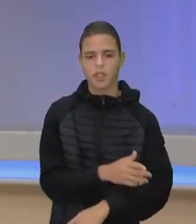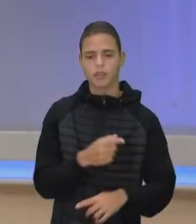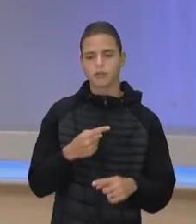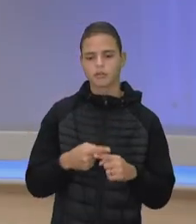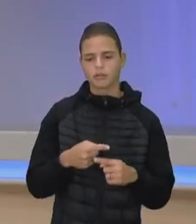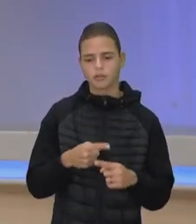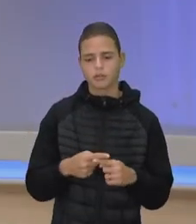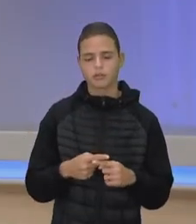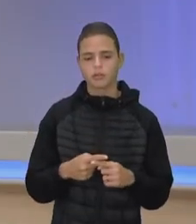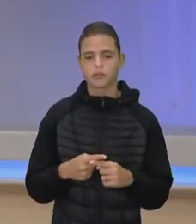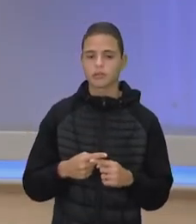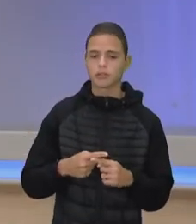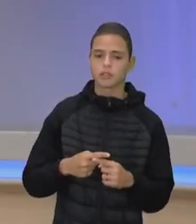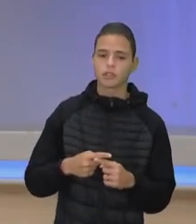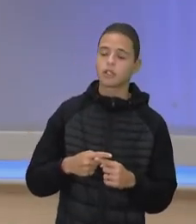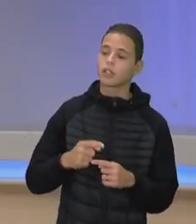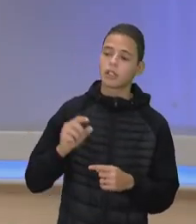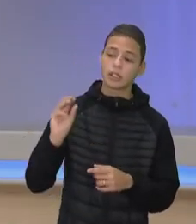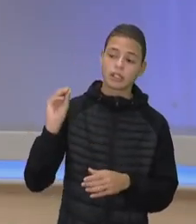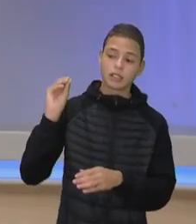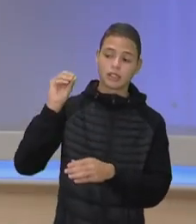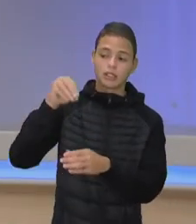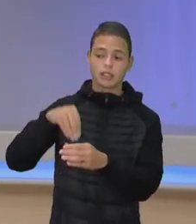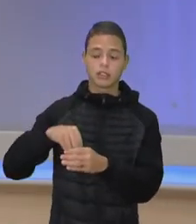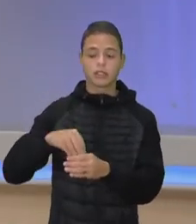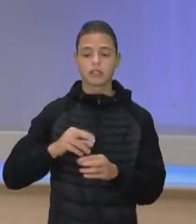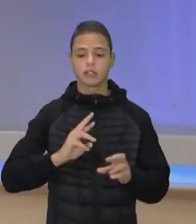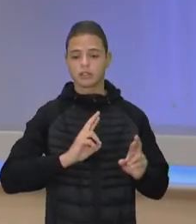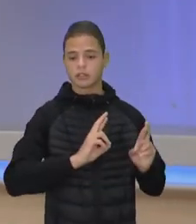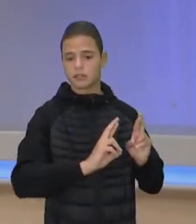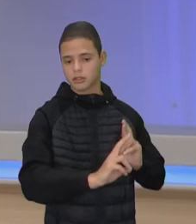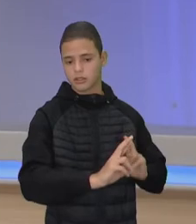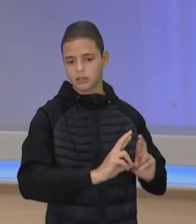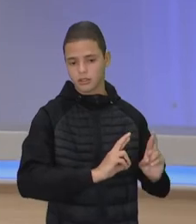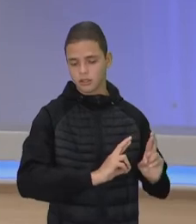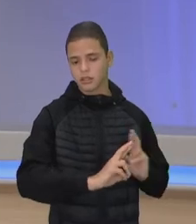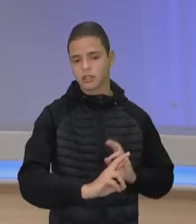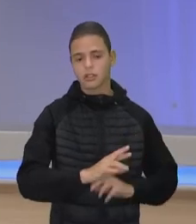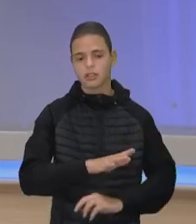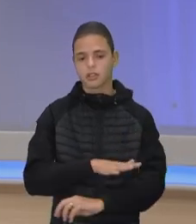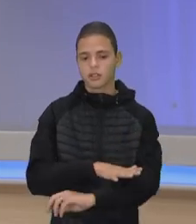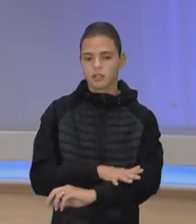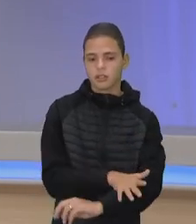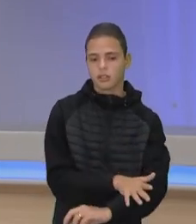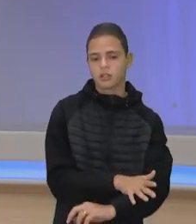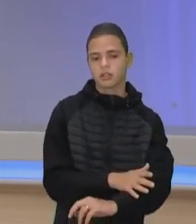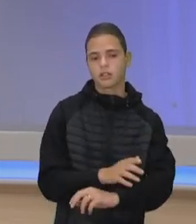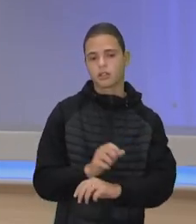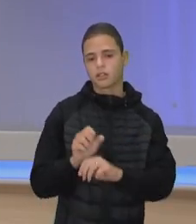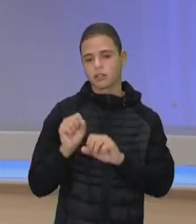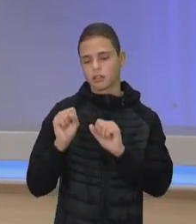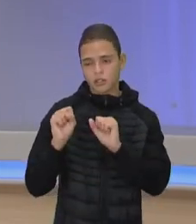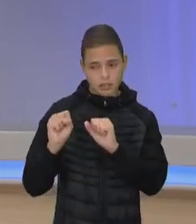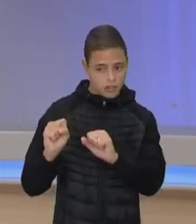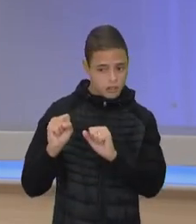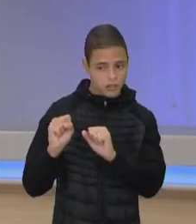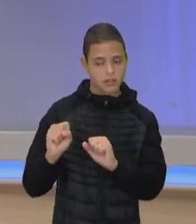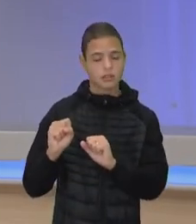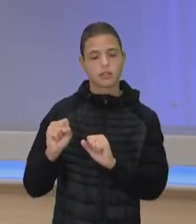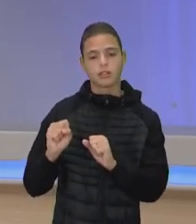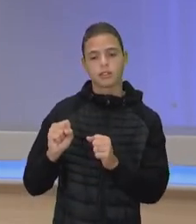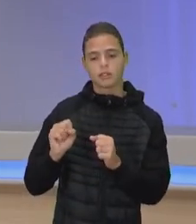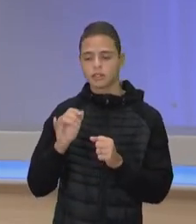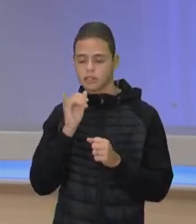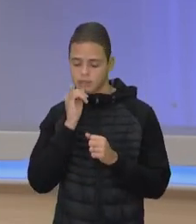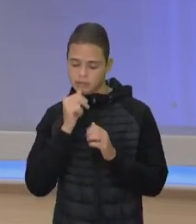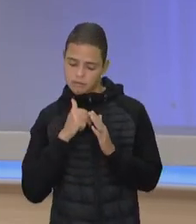incutido nas relações. E o racismo, ele pode ser velado, né? O racismo, ele pode ser uma coisa